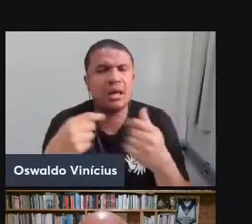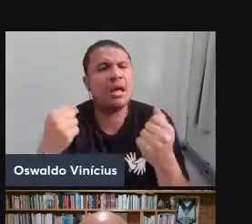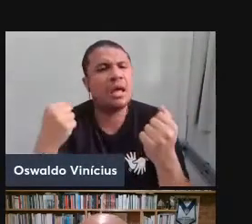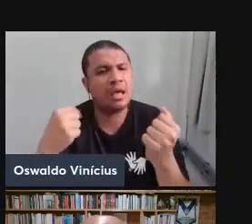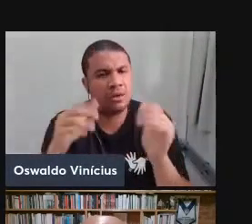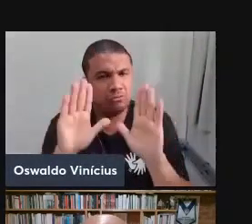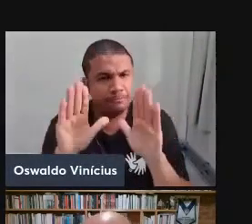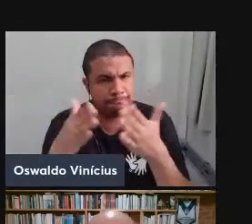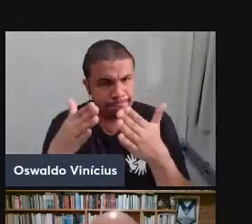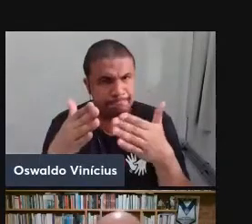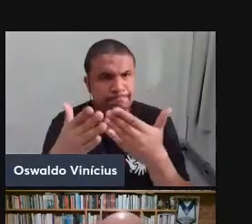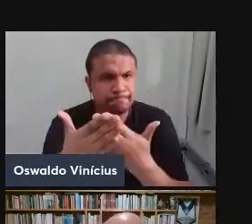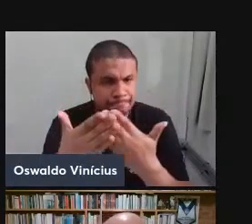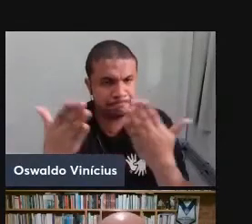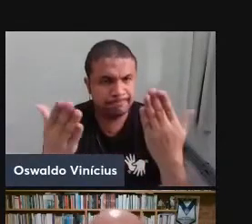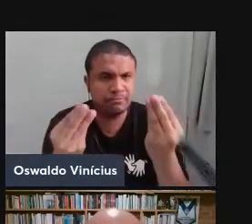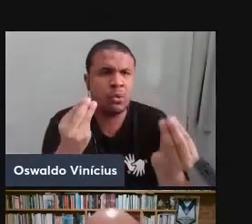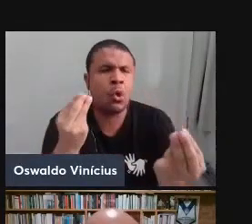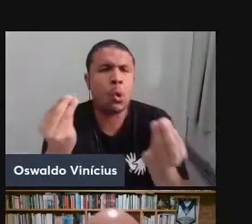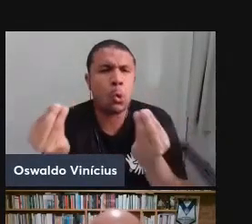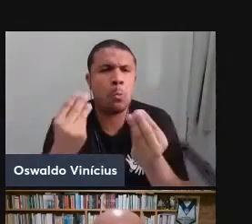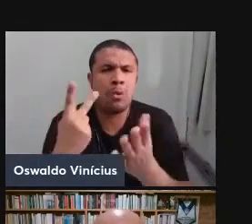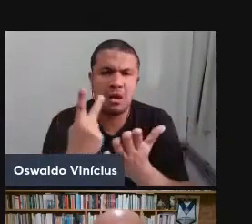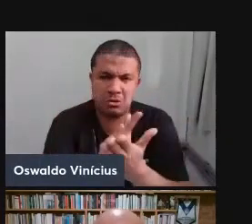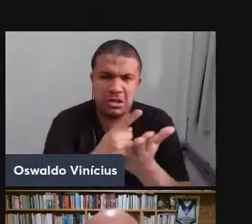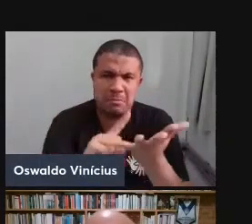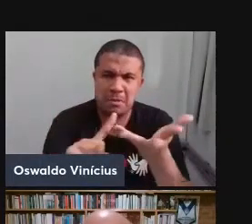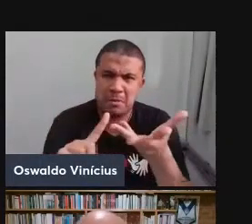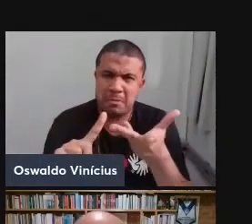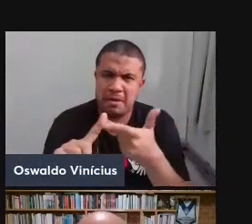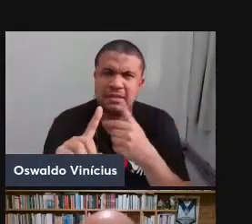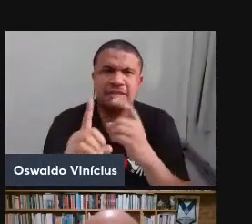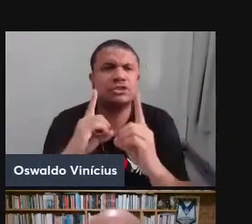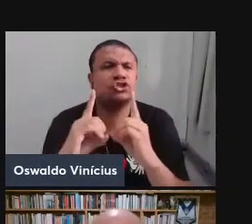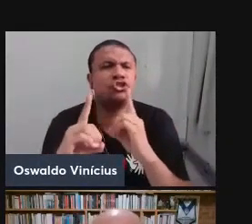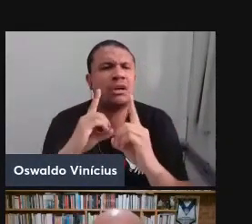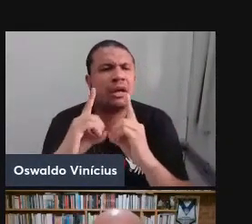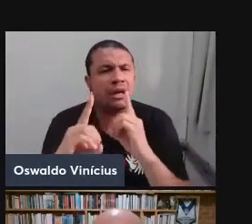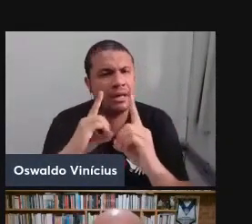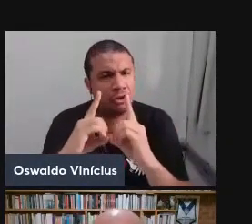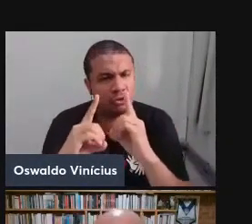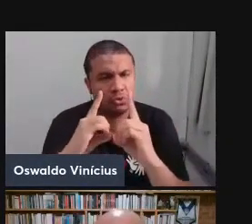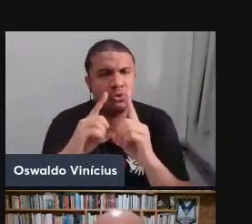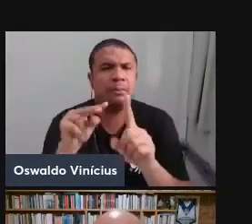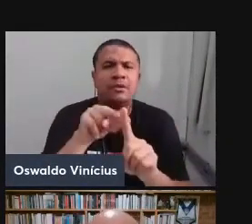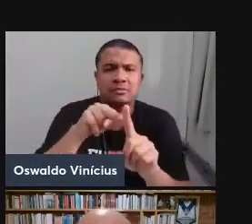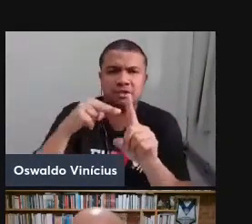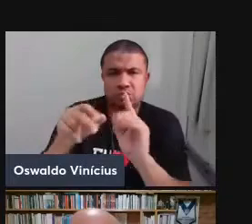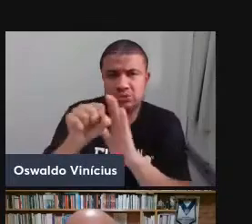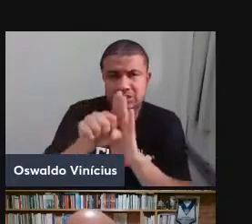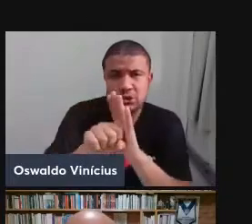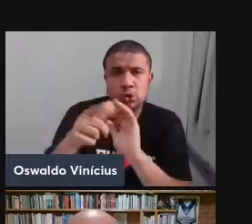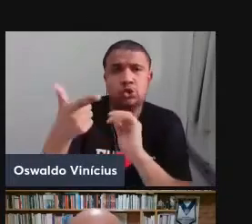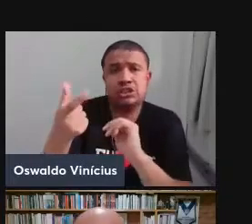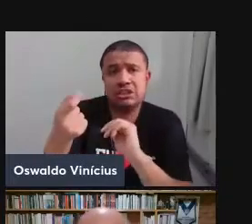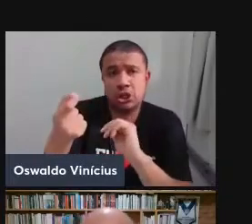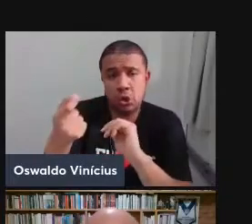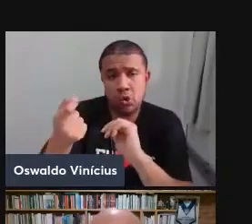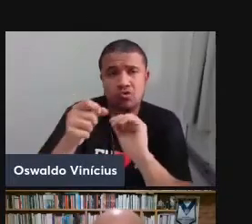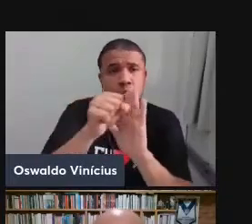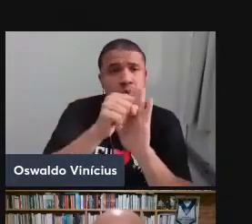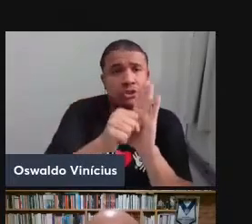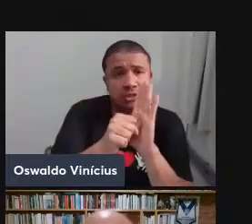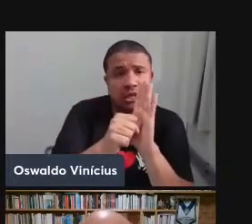abordar em seguida. de que maneira elas dialogam, então, tanto com essa perspectiva do século XIX quanto com essa